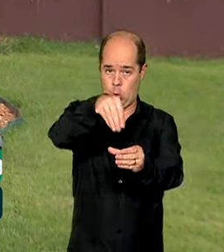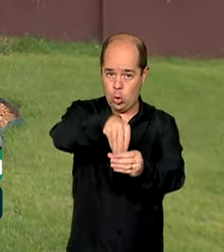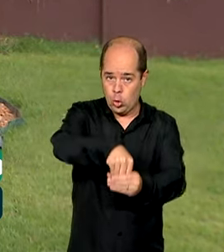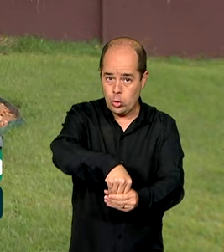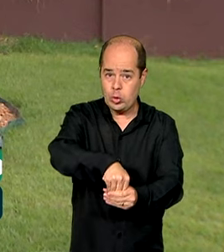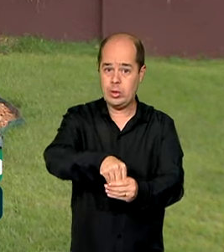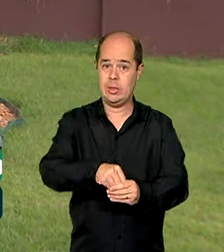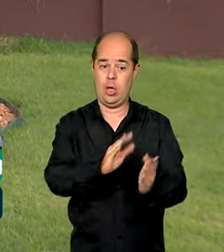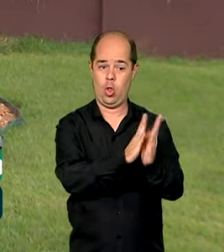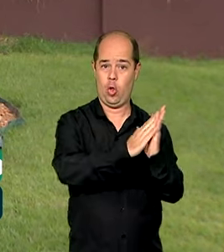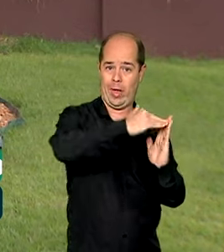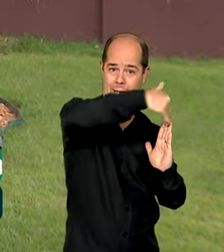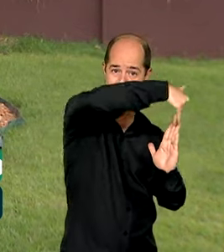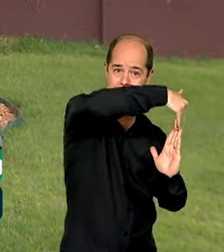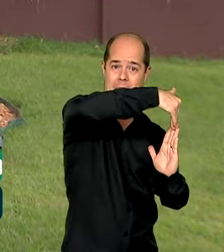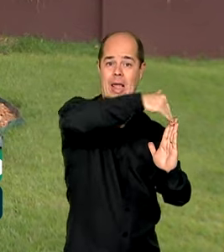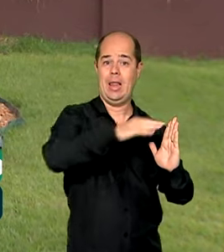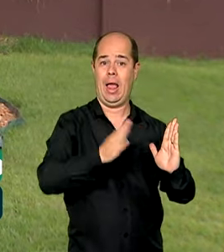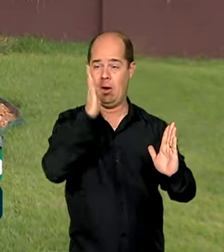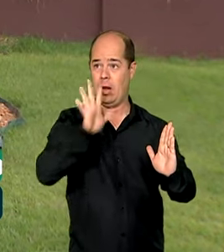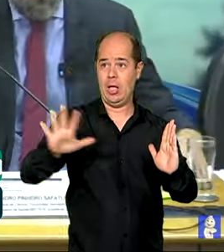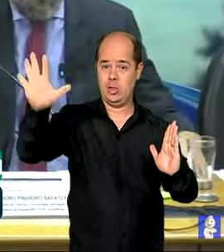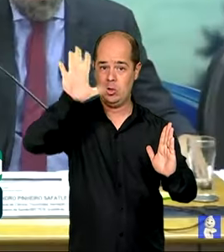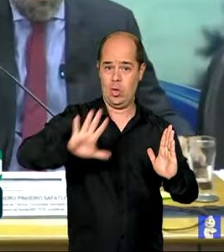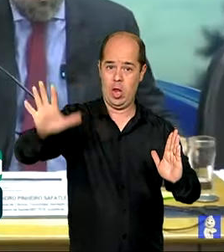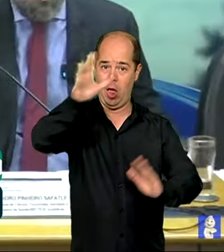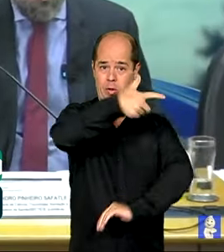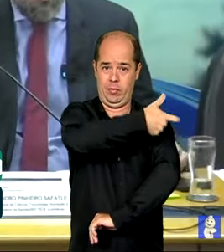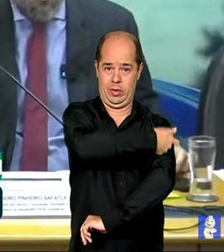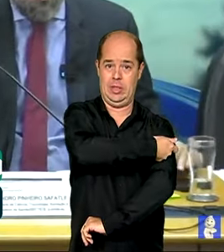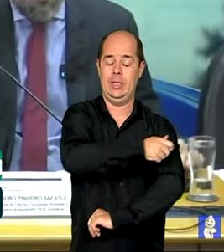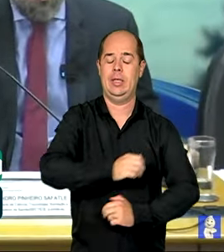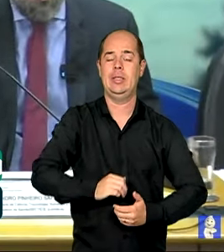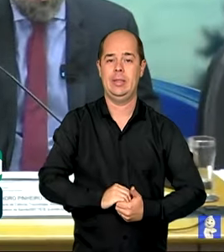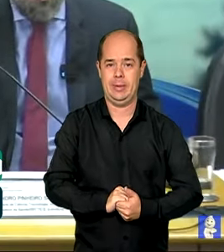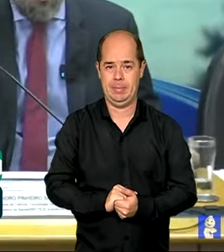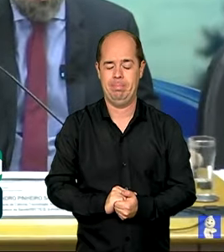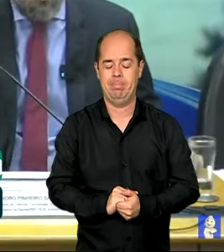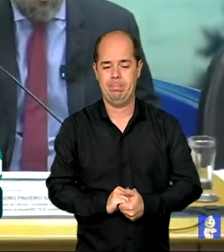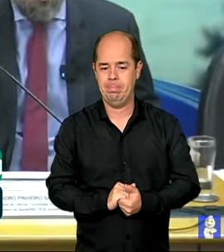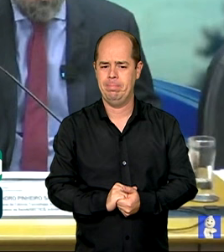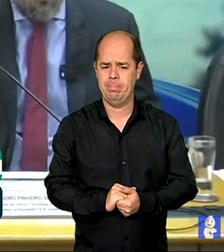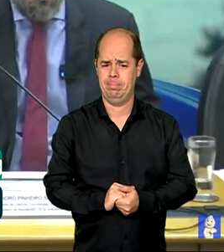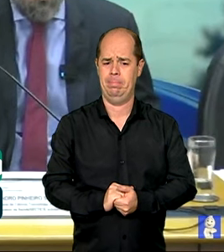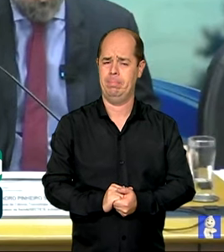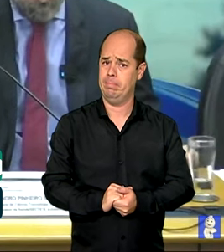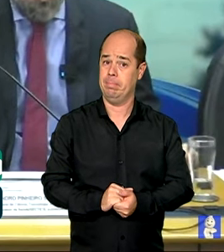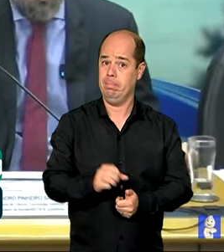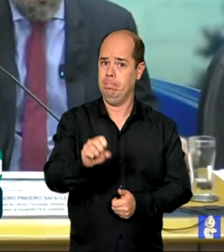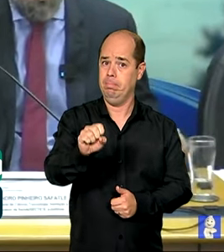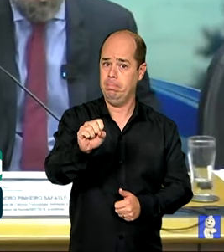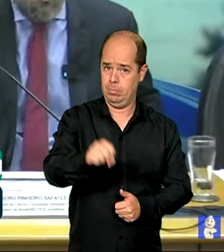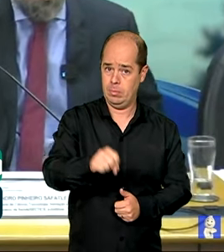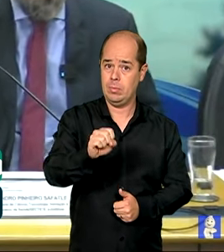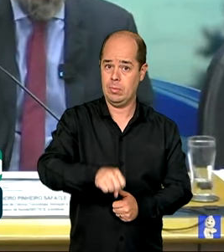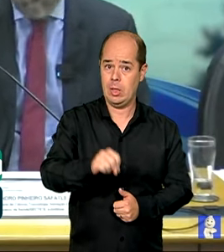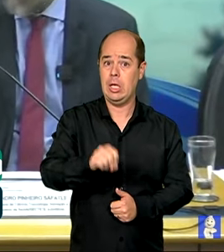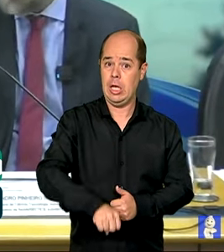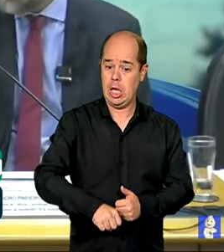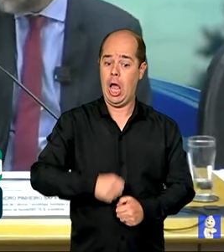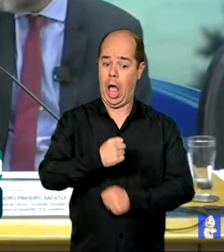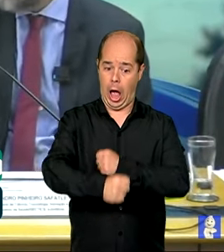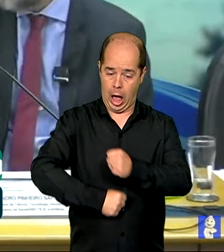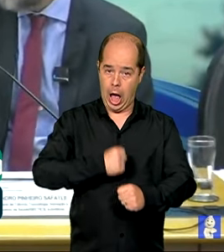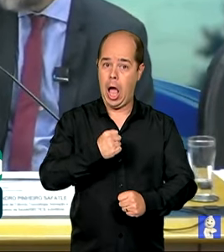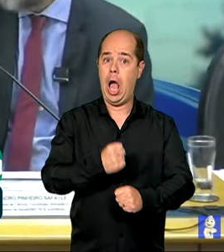no calendário nacional de imunizações. A ideia, sim, é a tomada de decisão este ano, por isso